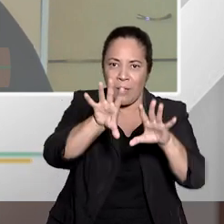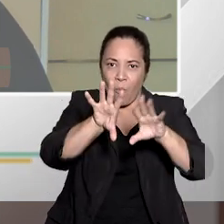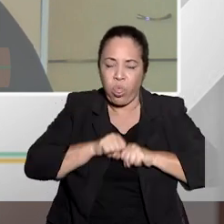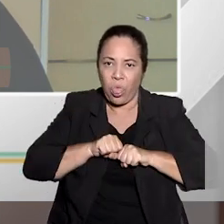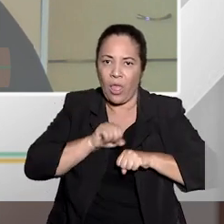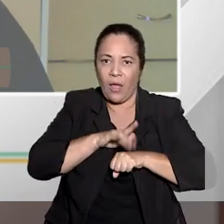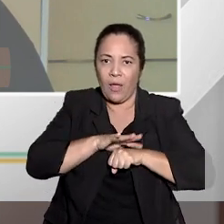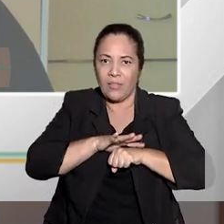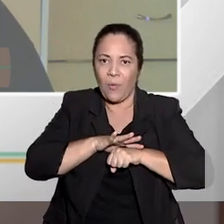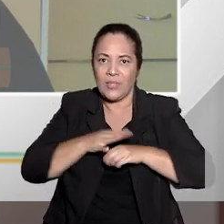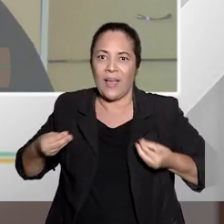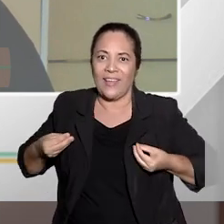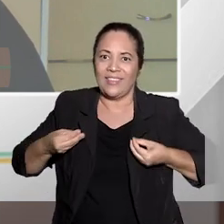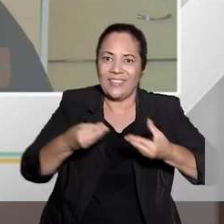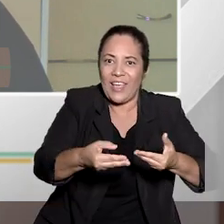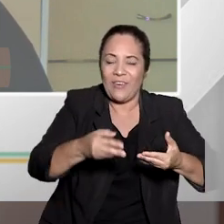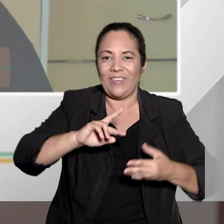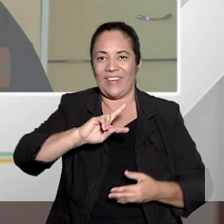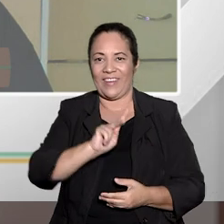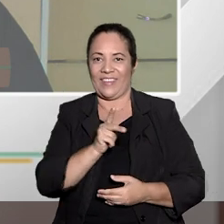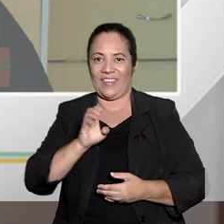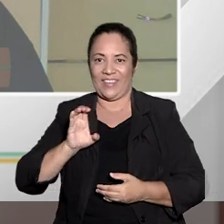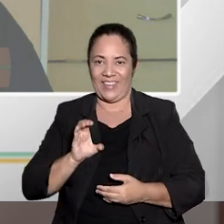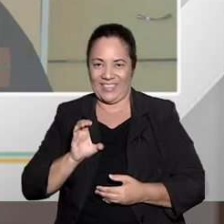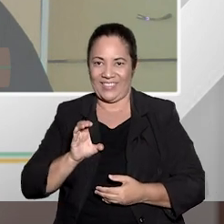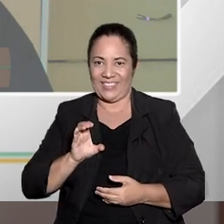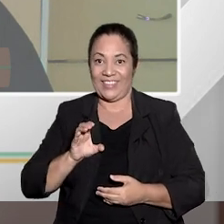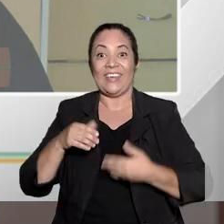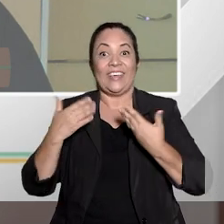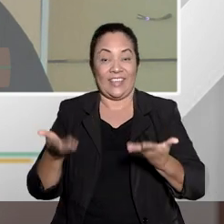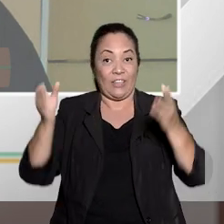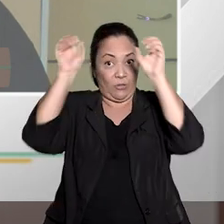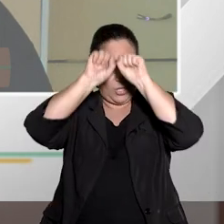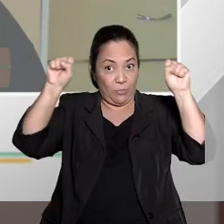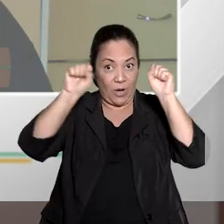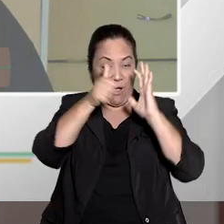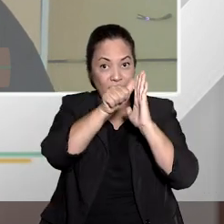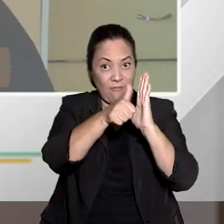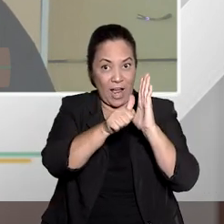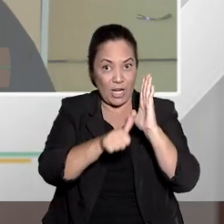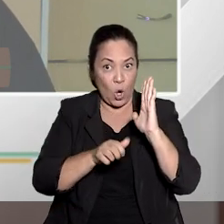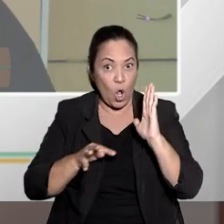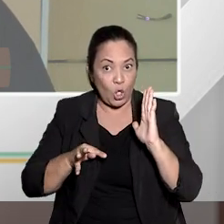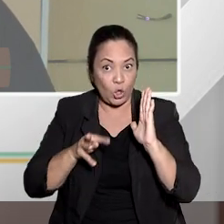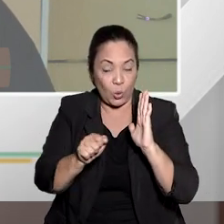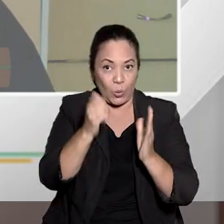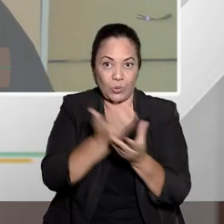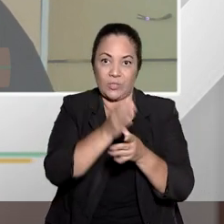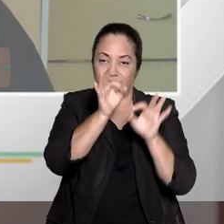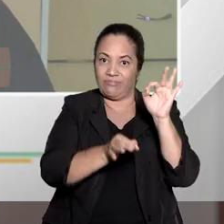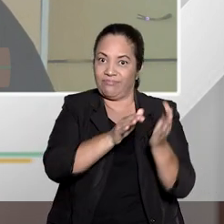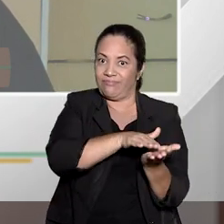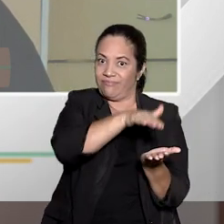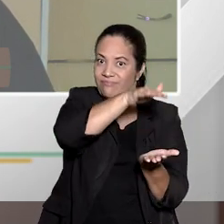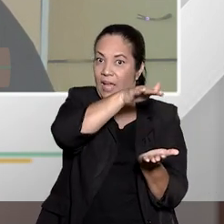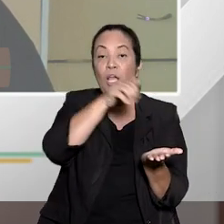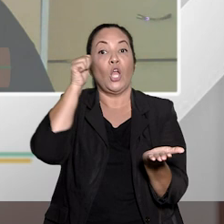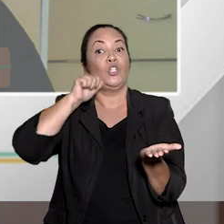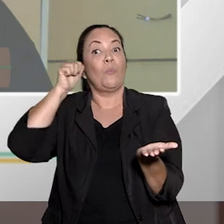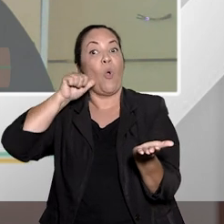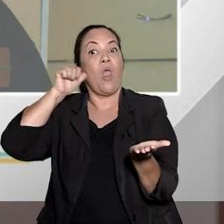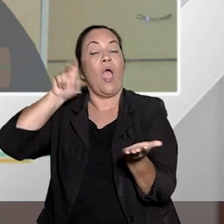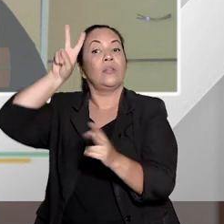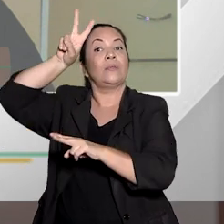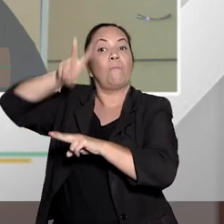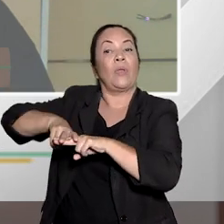os juízes e tribunais analisassem todos os casos de grávidas e mães de filhos de até 12 anos de idade